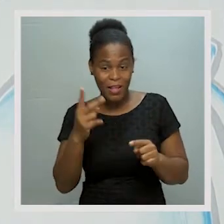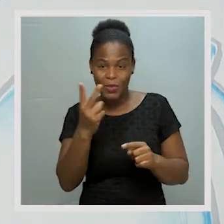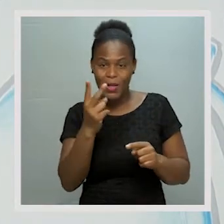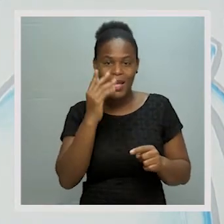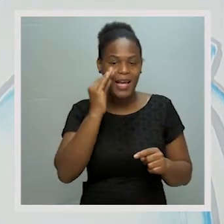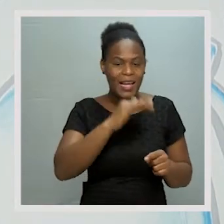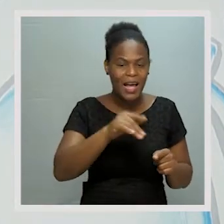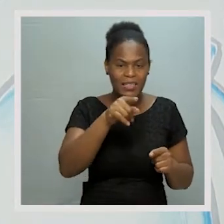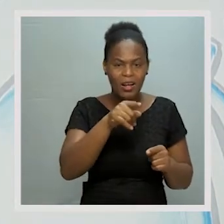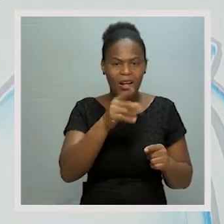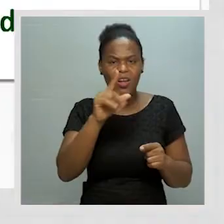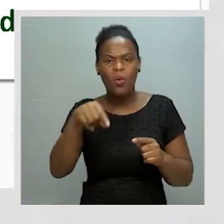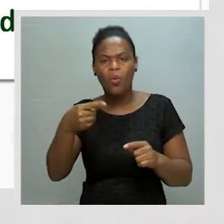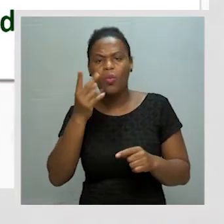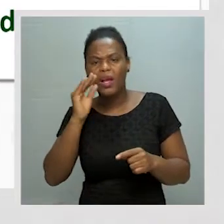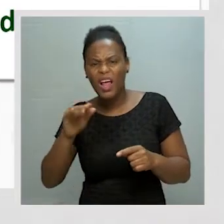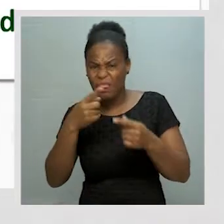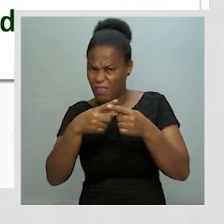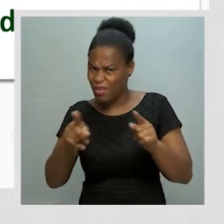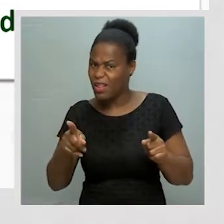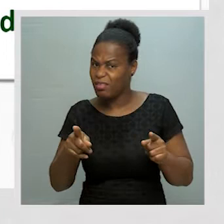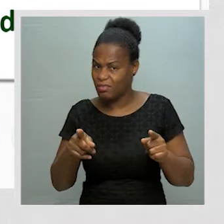esta criança e a outra?